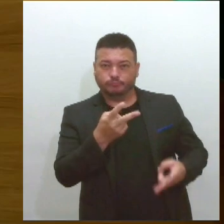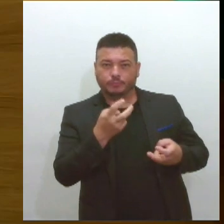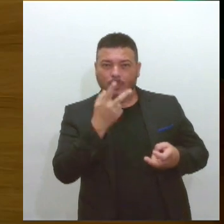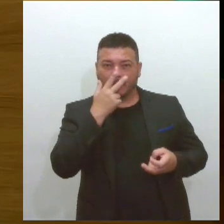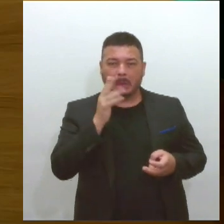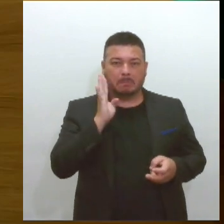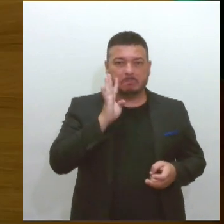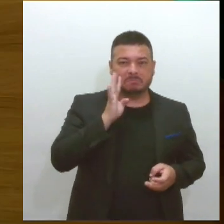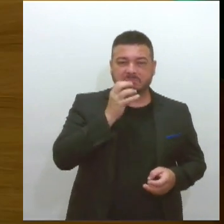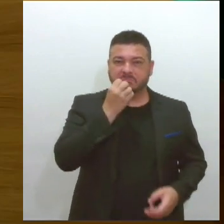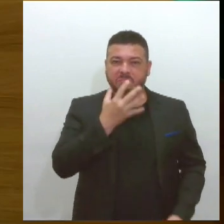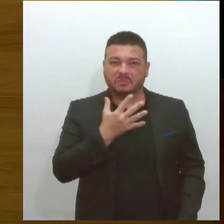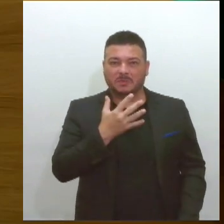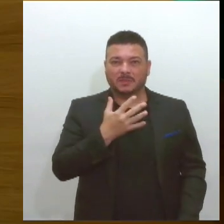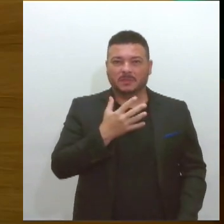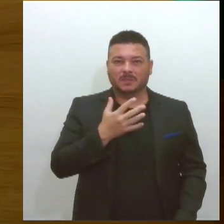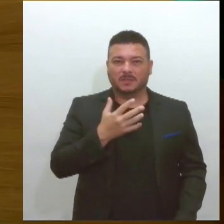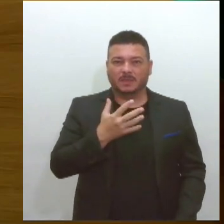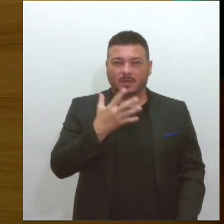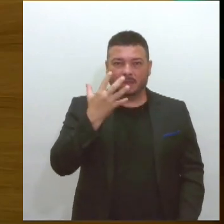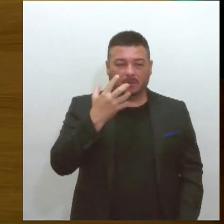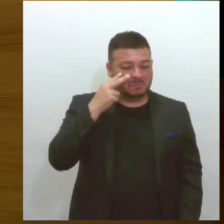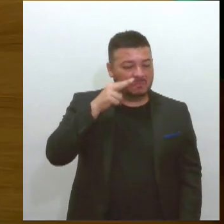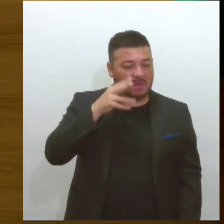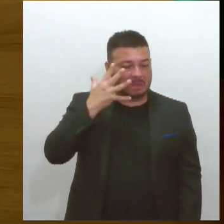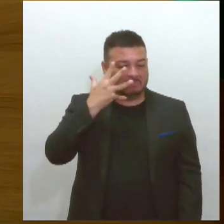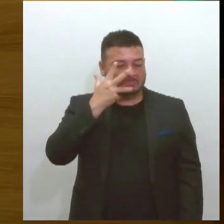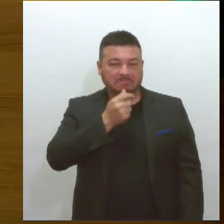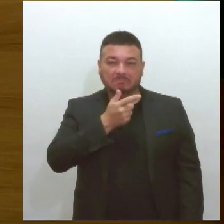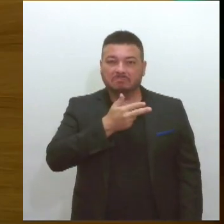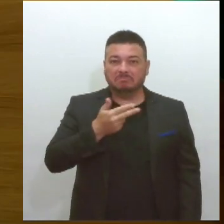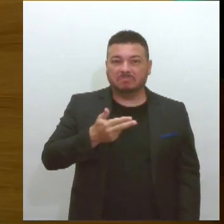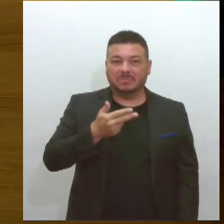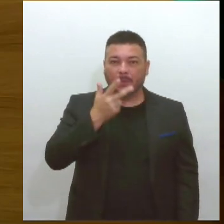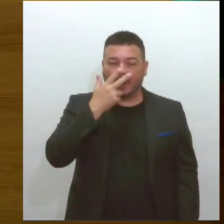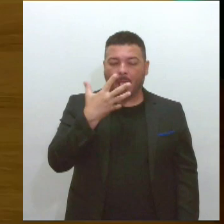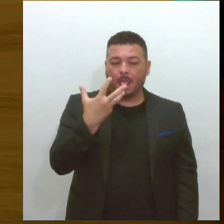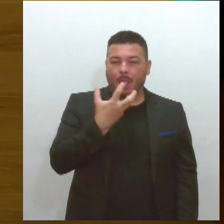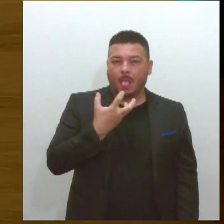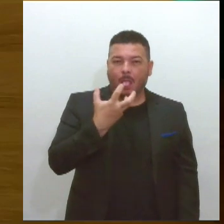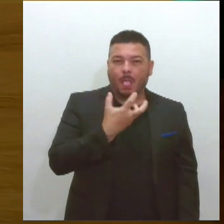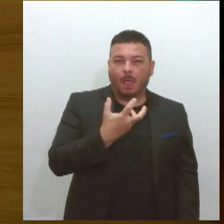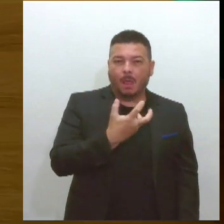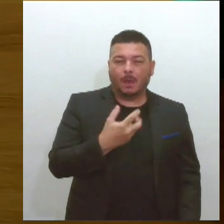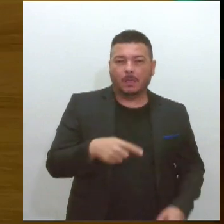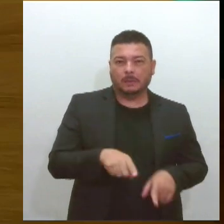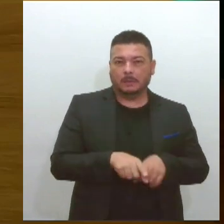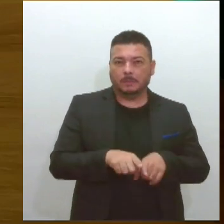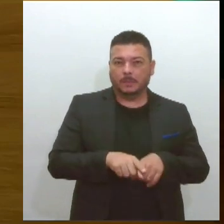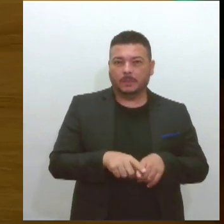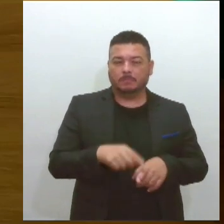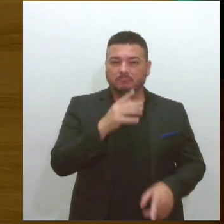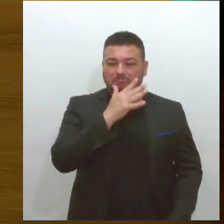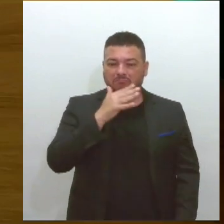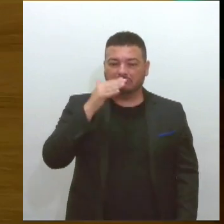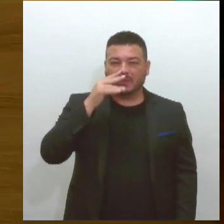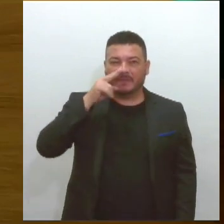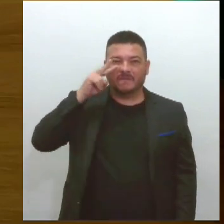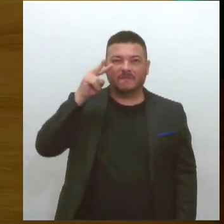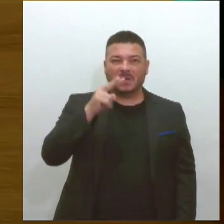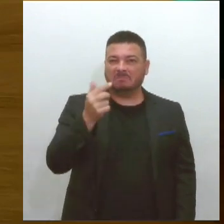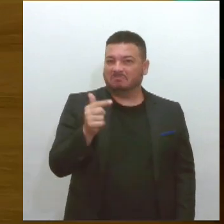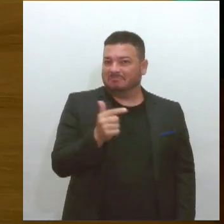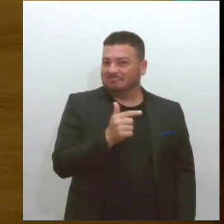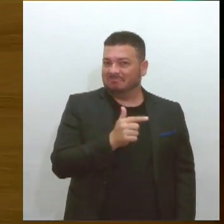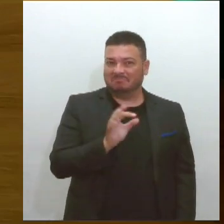agressiva aos olhos de quem vê, o incômodo sensorial olfatório é menor, porque não tem o cheiro aversivo da combustão do